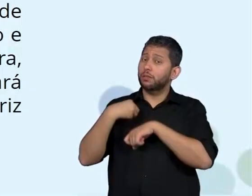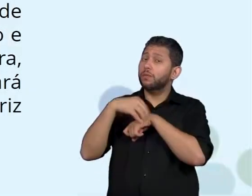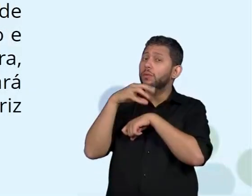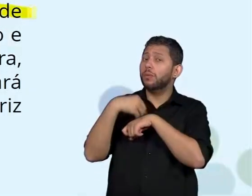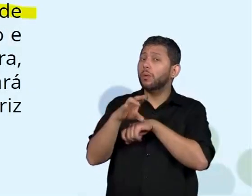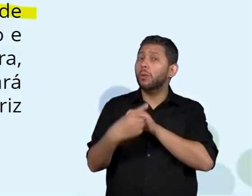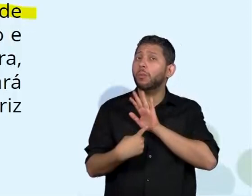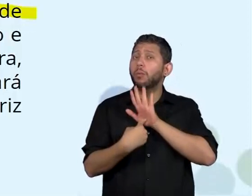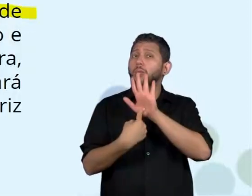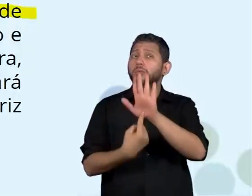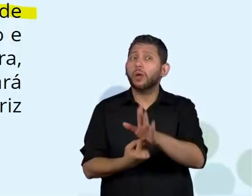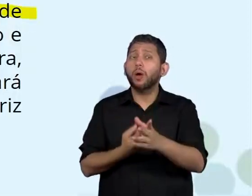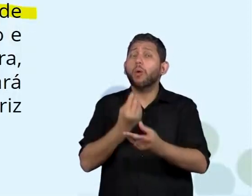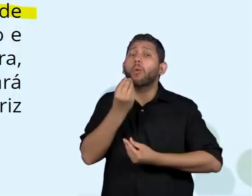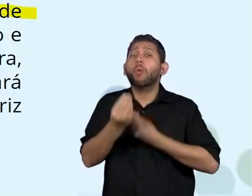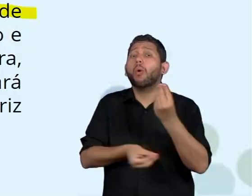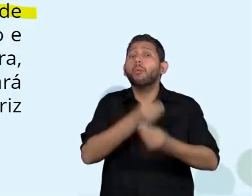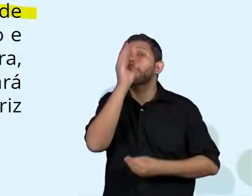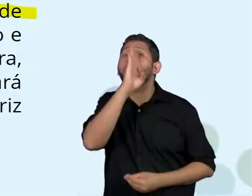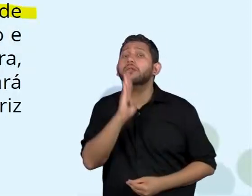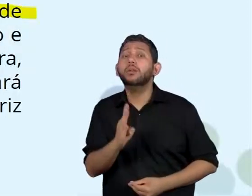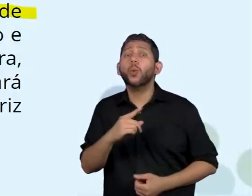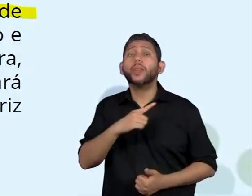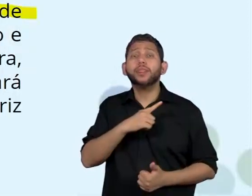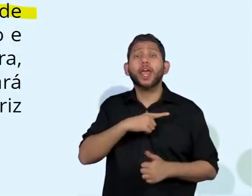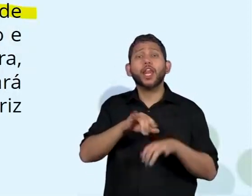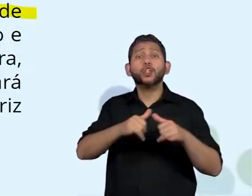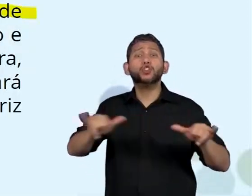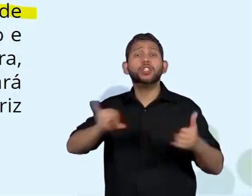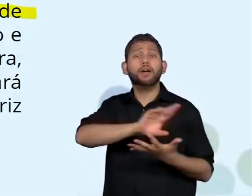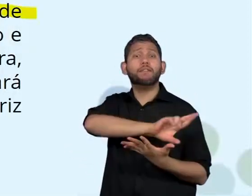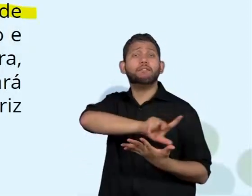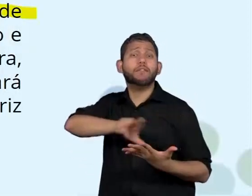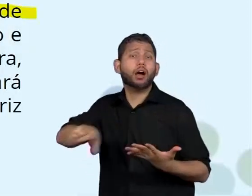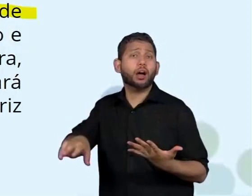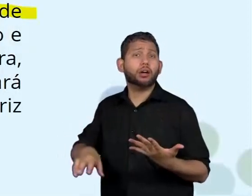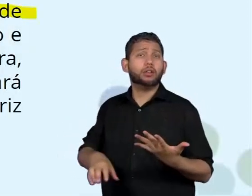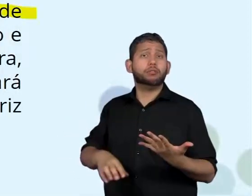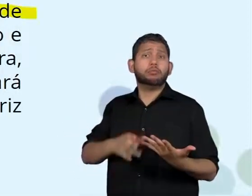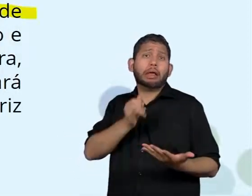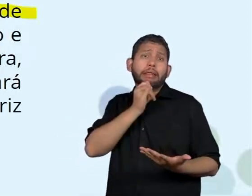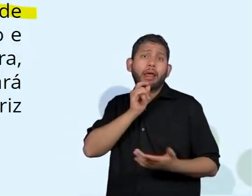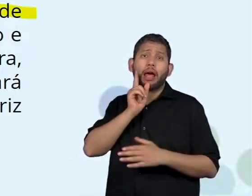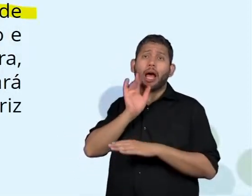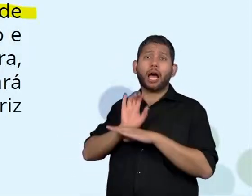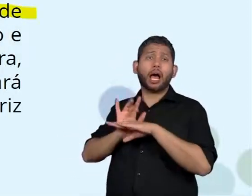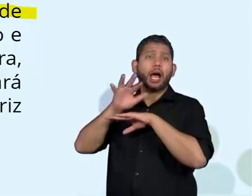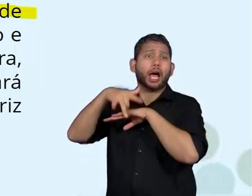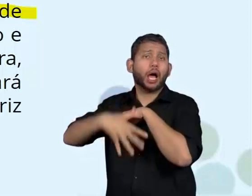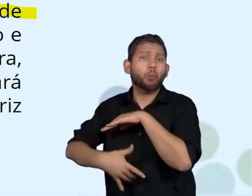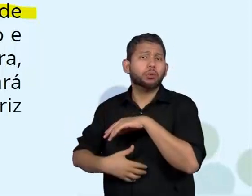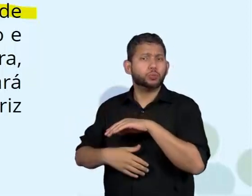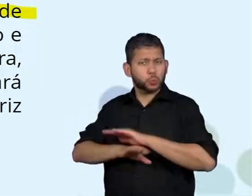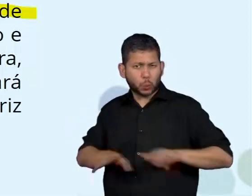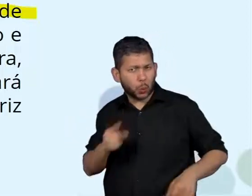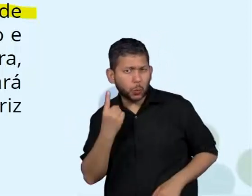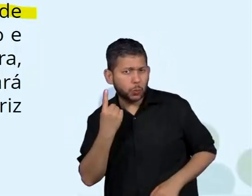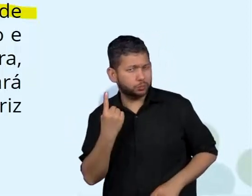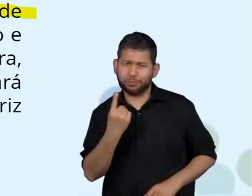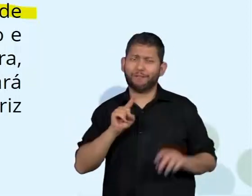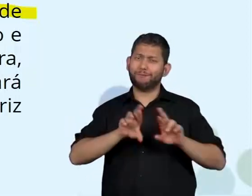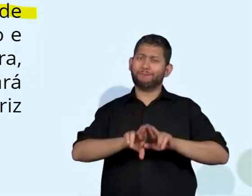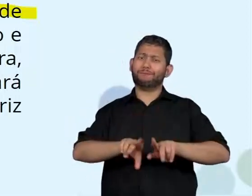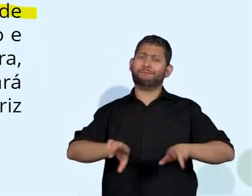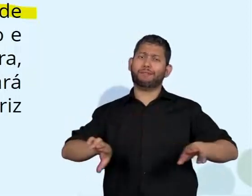fontes de energia do Brasil. Exemplo explicando, comparando e explorando